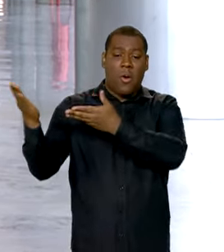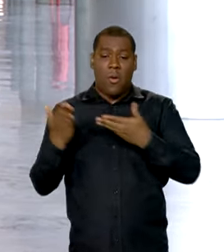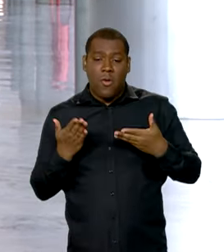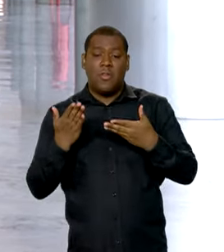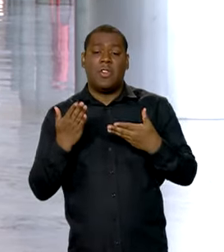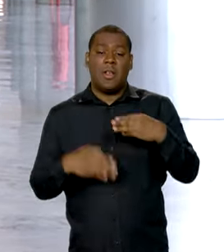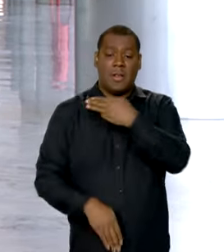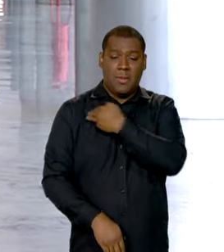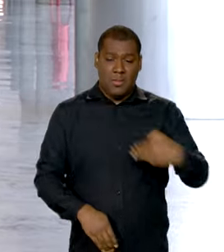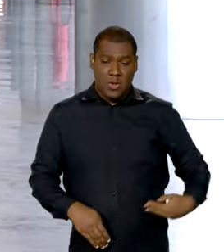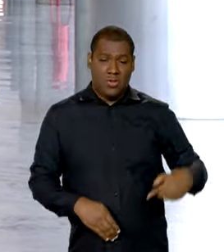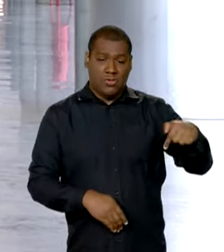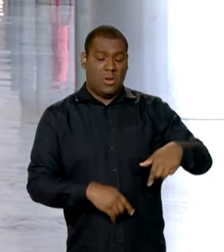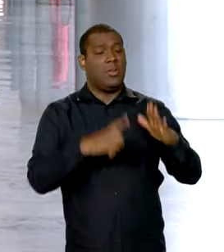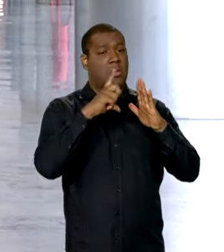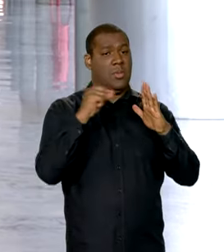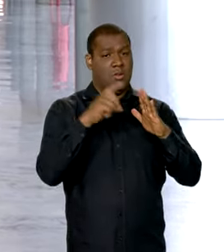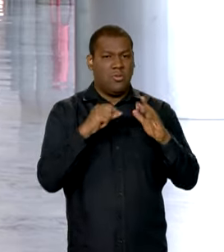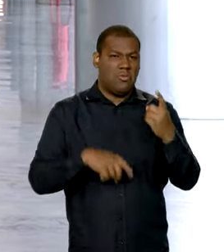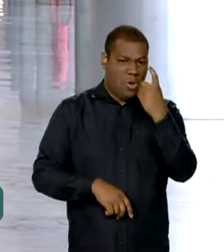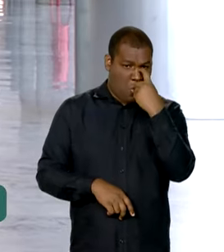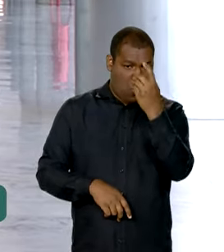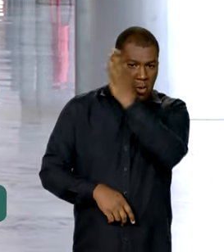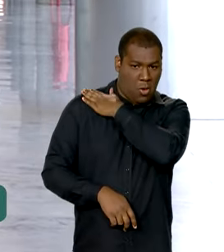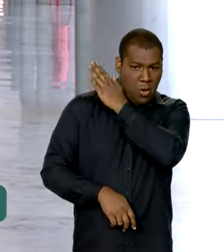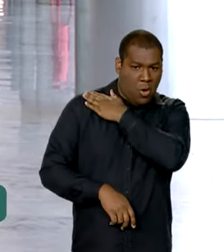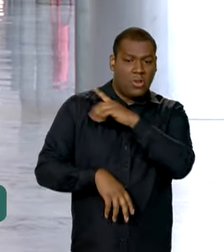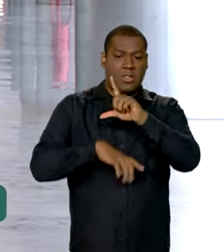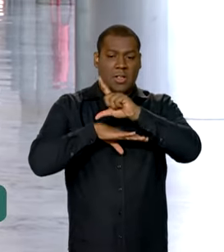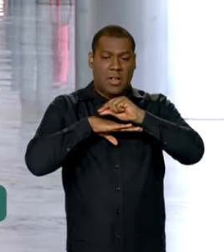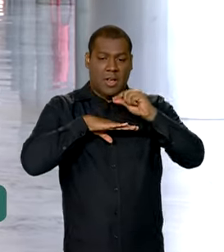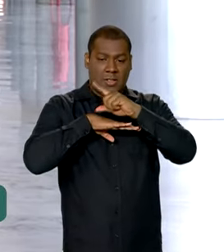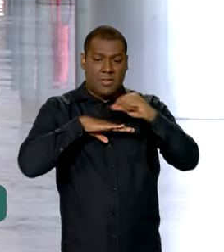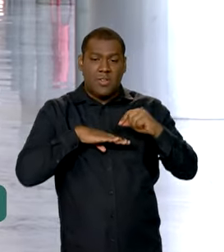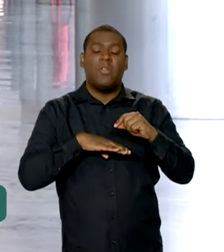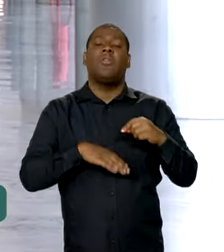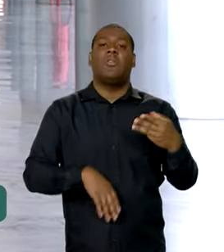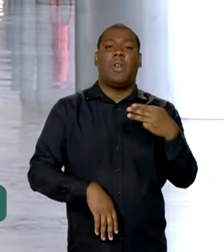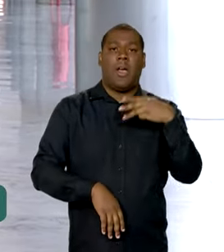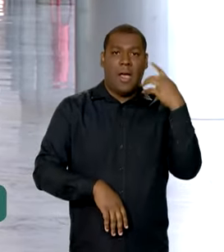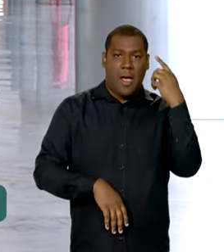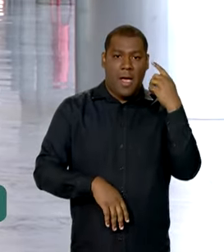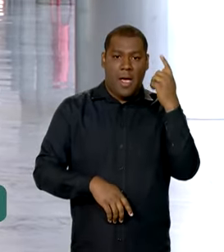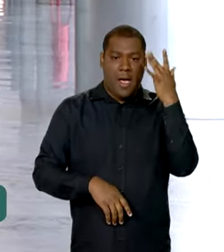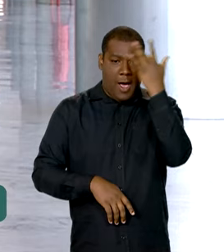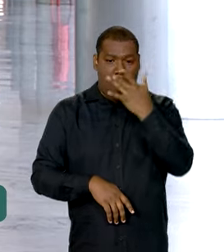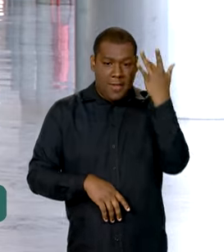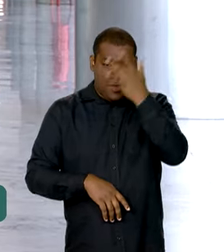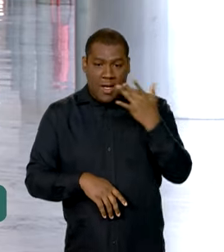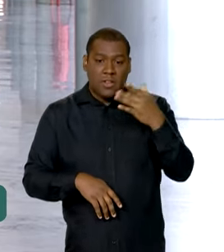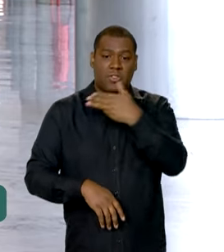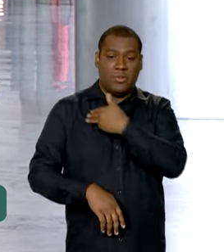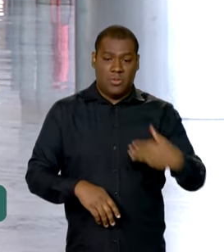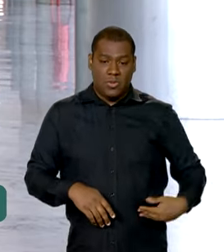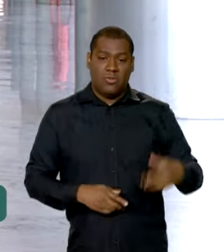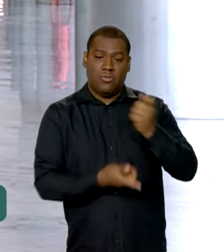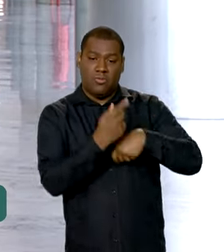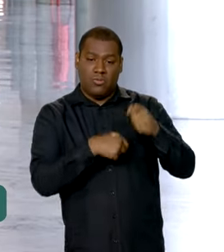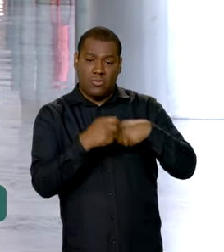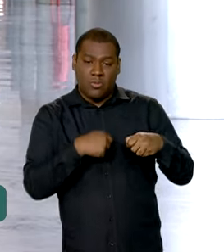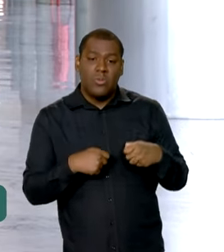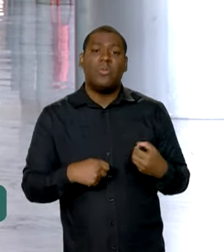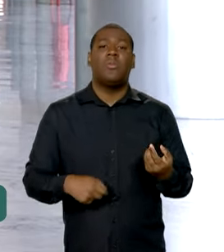Planalto, entre eles Rui Costa, da Casa Civil, Fernando Haddad, da Fazenda, Wellington Dias, do Ministério do